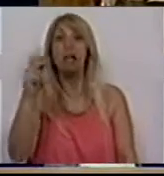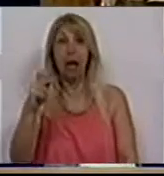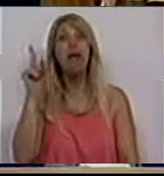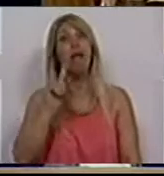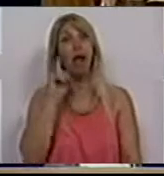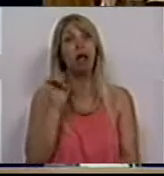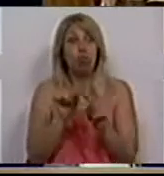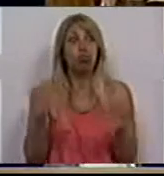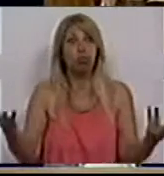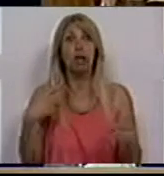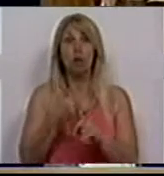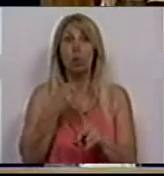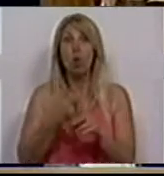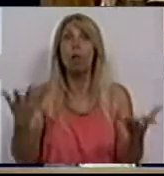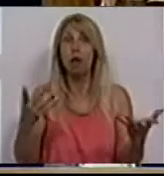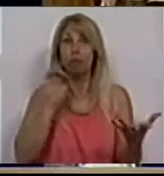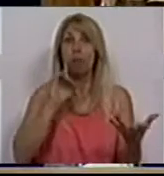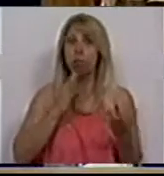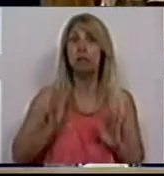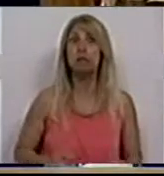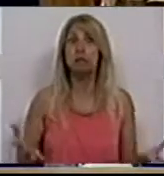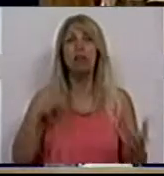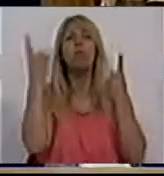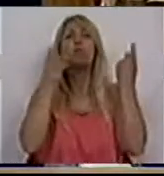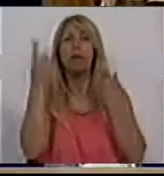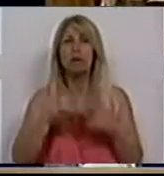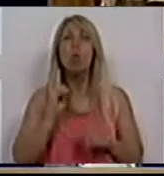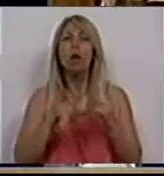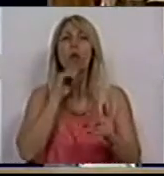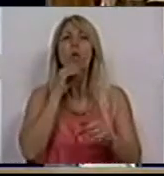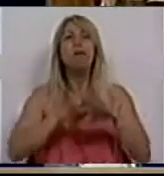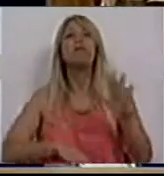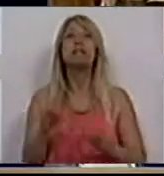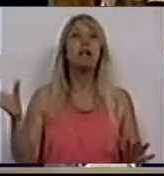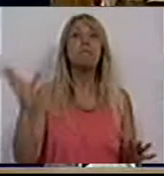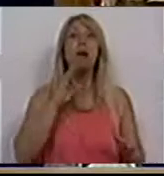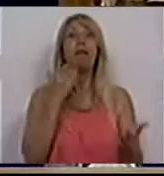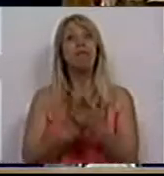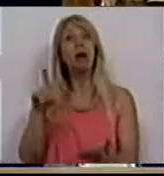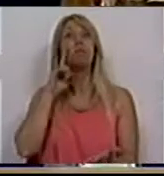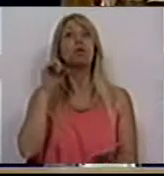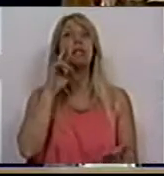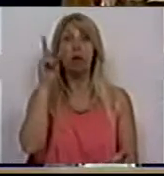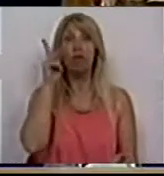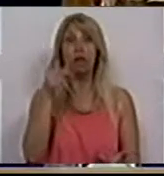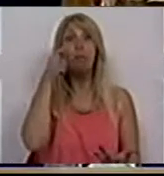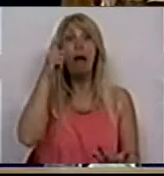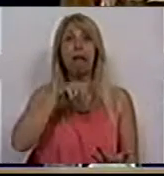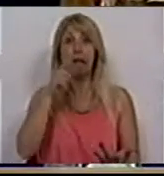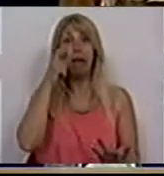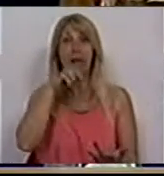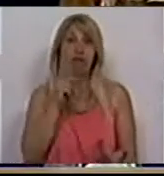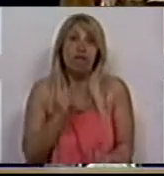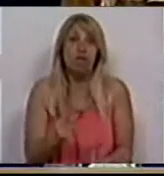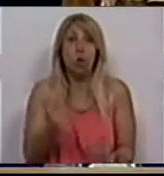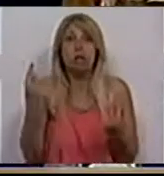É importante certamente que sim. Vamos pensar nisso. Vamos pensar o que é que podemos fazer mais para proteger as vítimas de violação. Se uma lei que